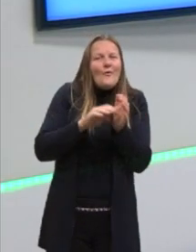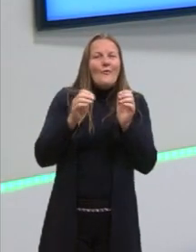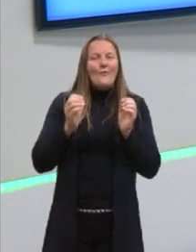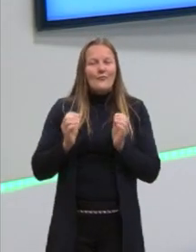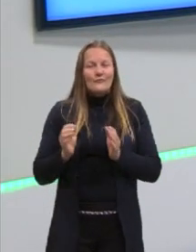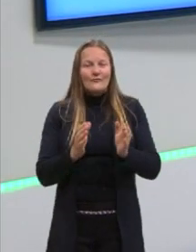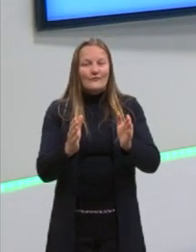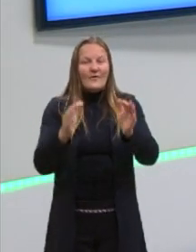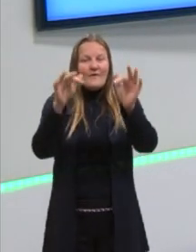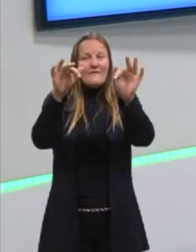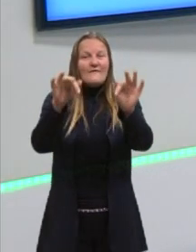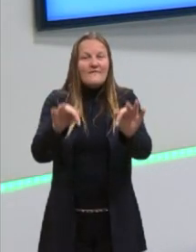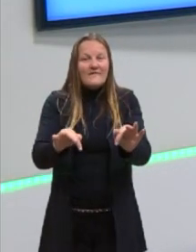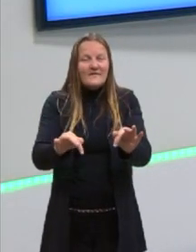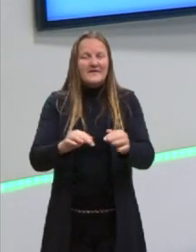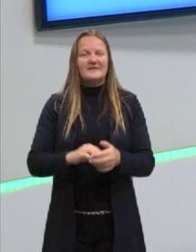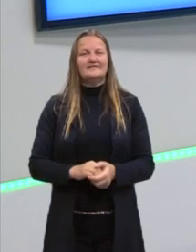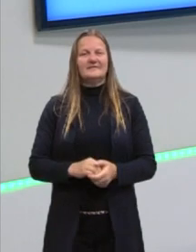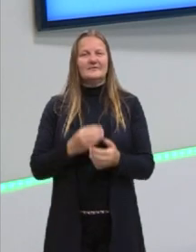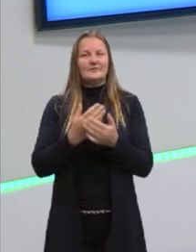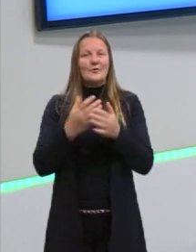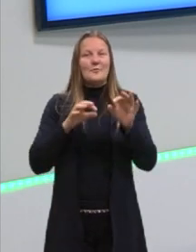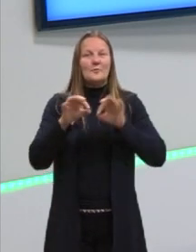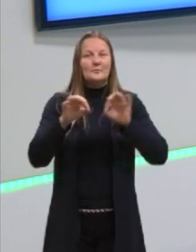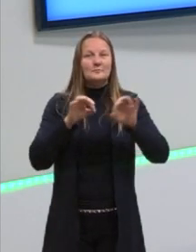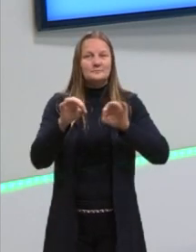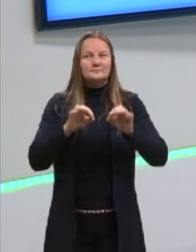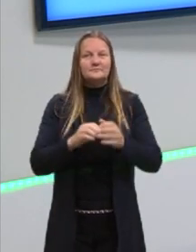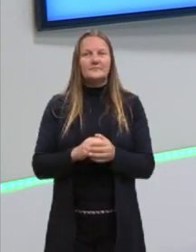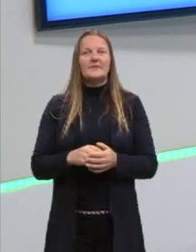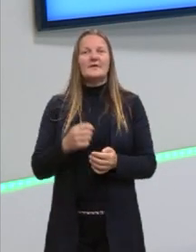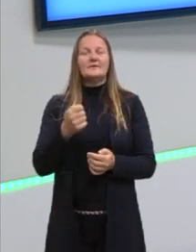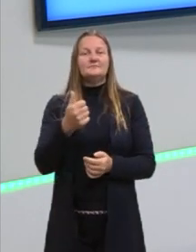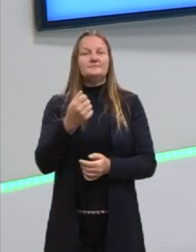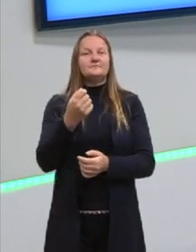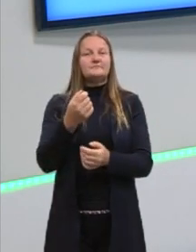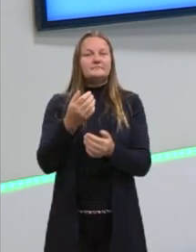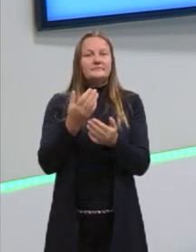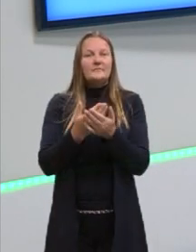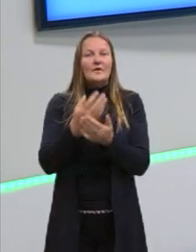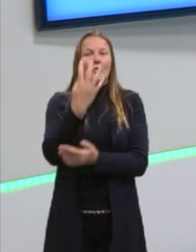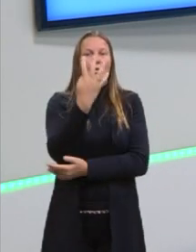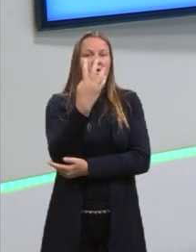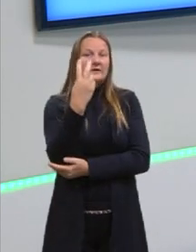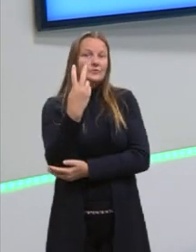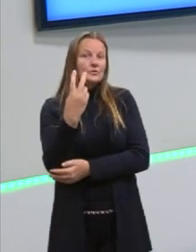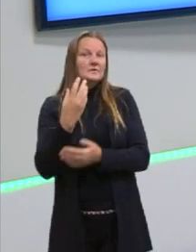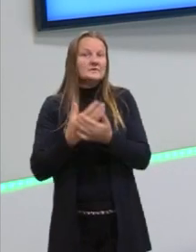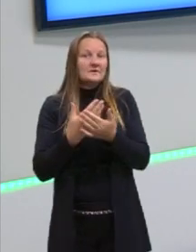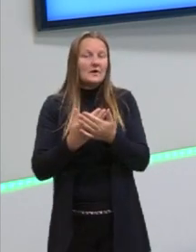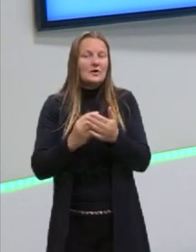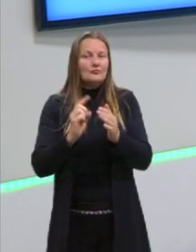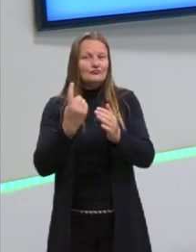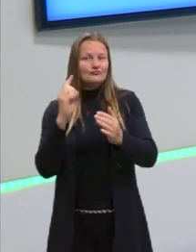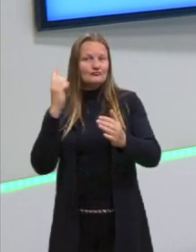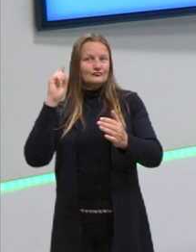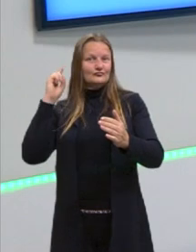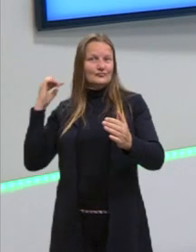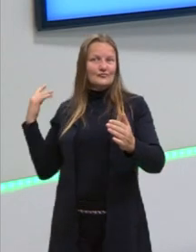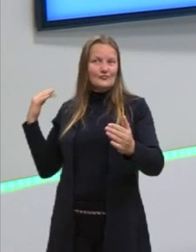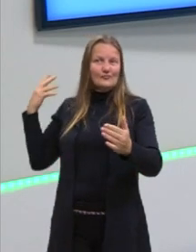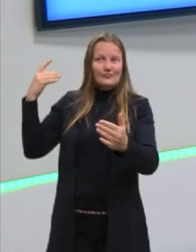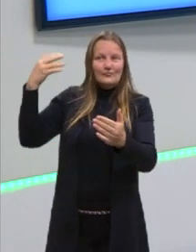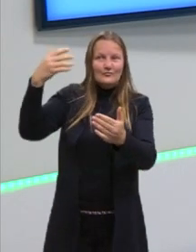chegada, enxergando aí o finalzinho do projeto. Já foram com essas 42 aulas, estamos quase no finzinho,